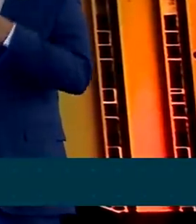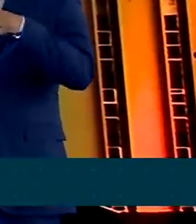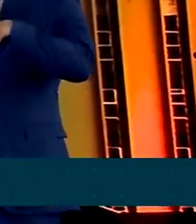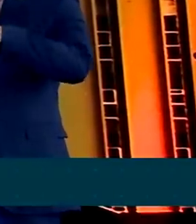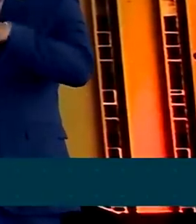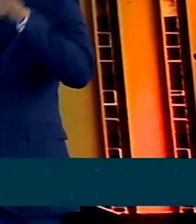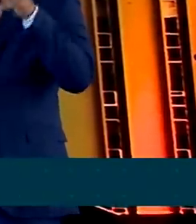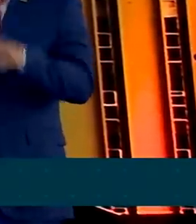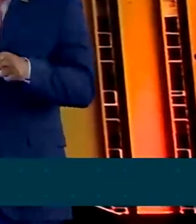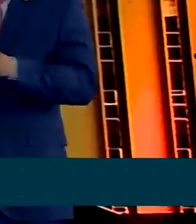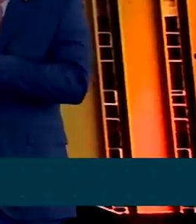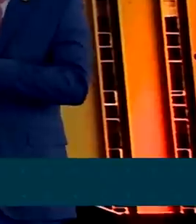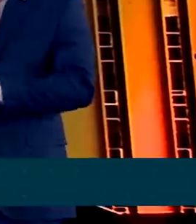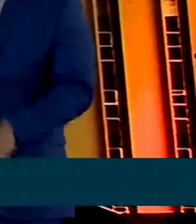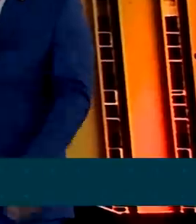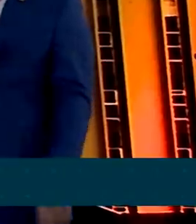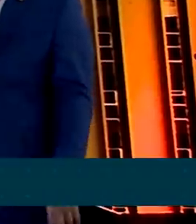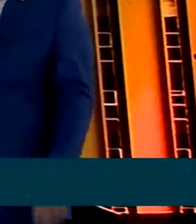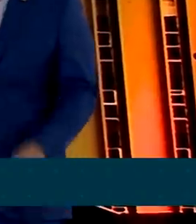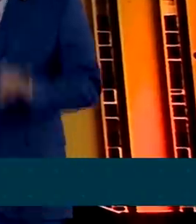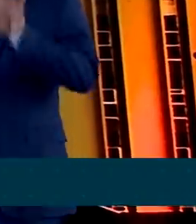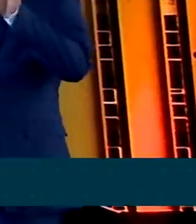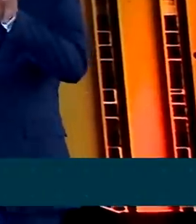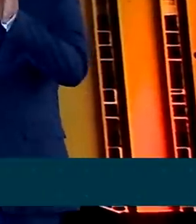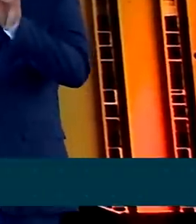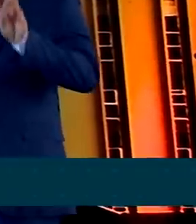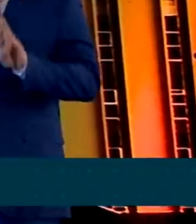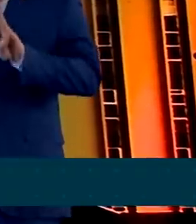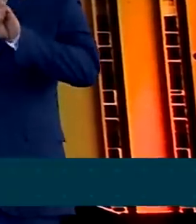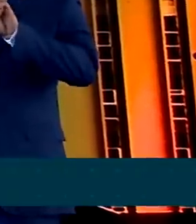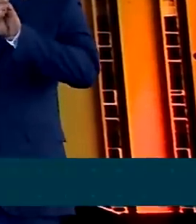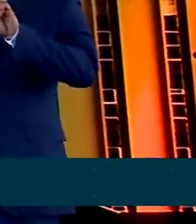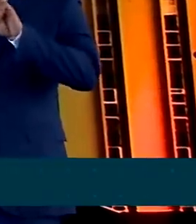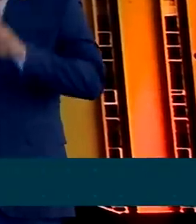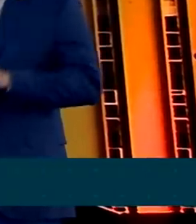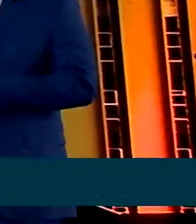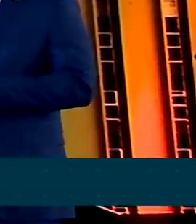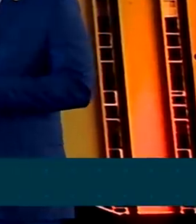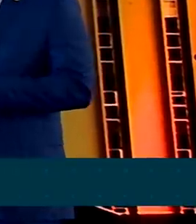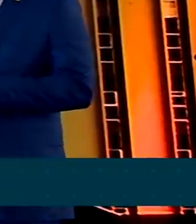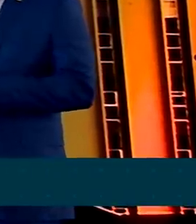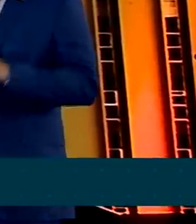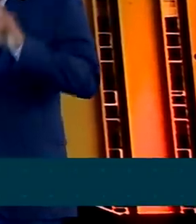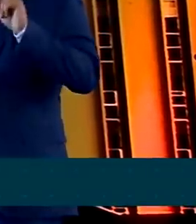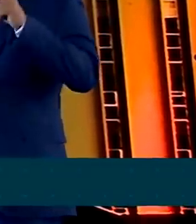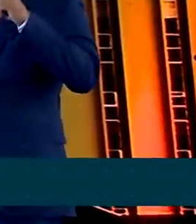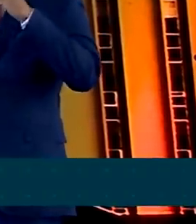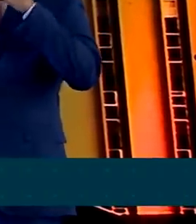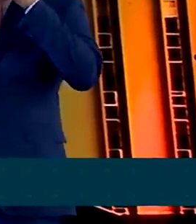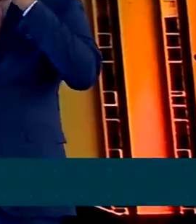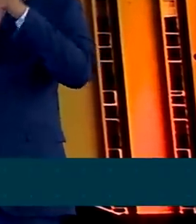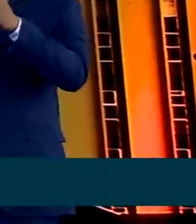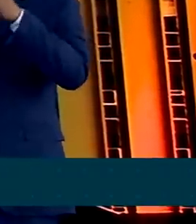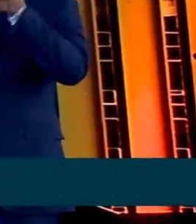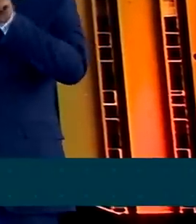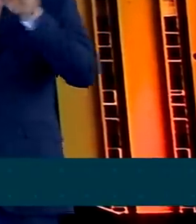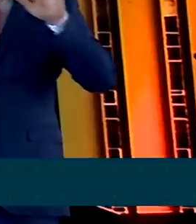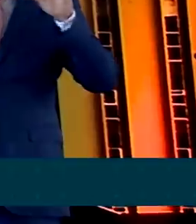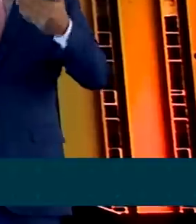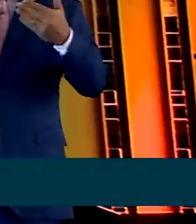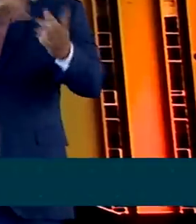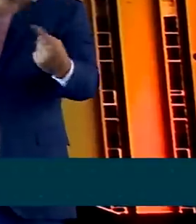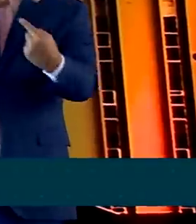nós temos, em especial as nossas Forças Armadas, sempre coesa e voltada para o objetivo